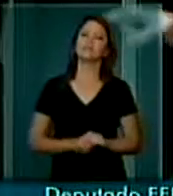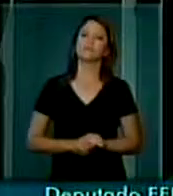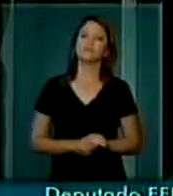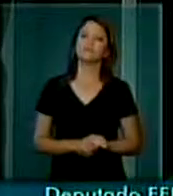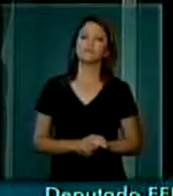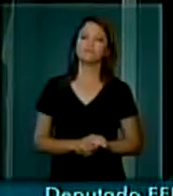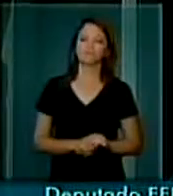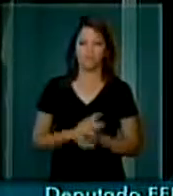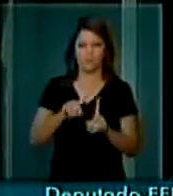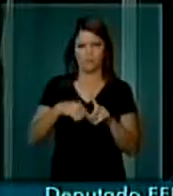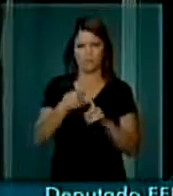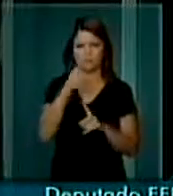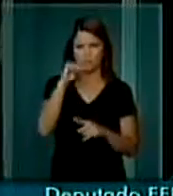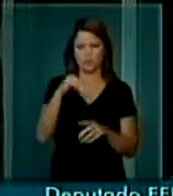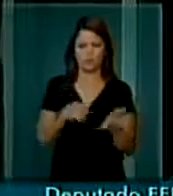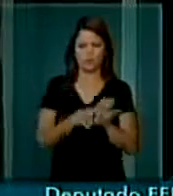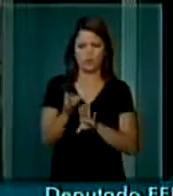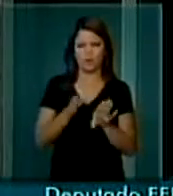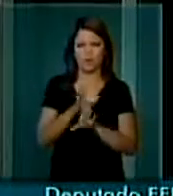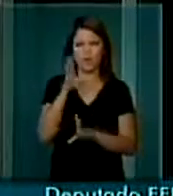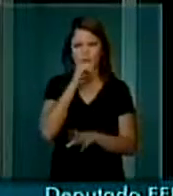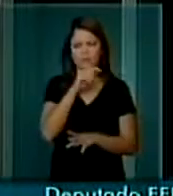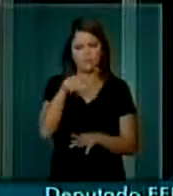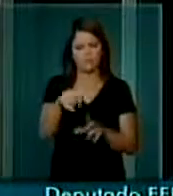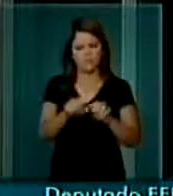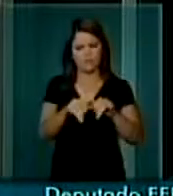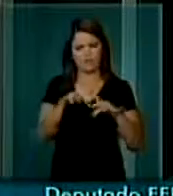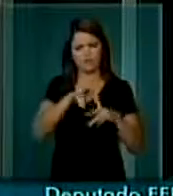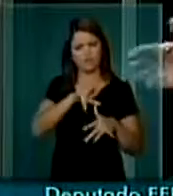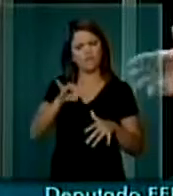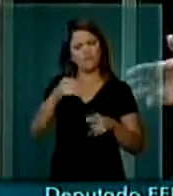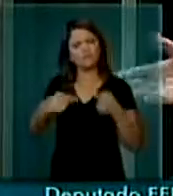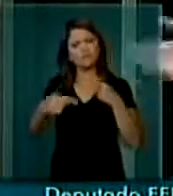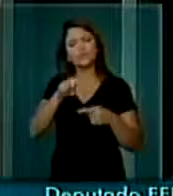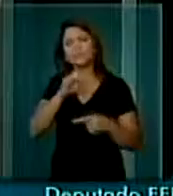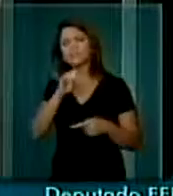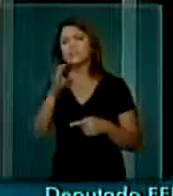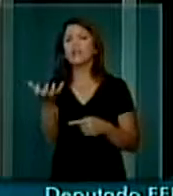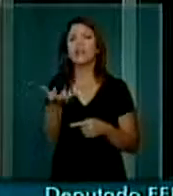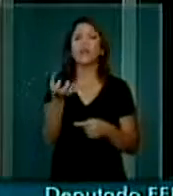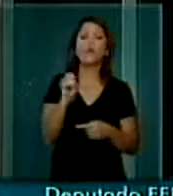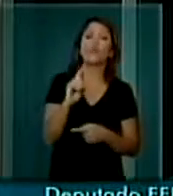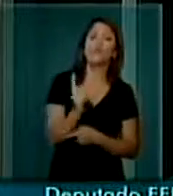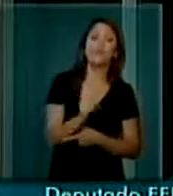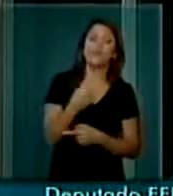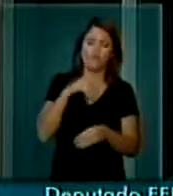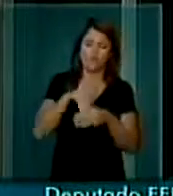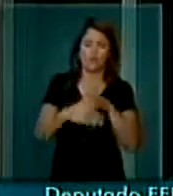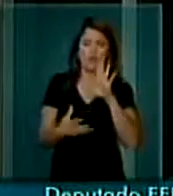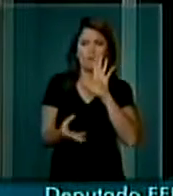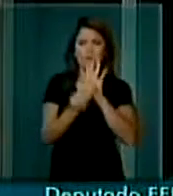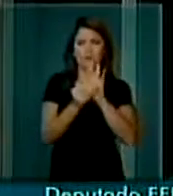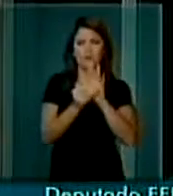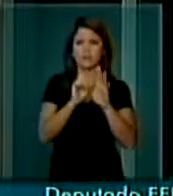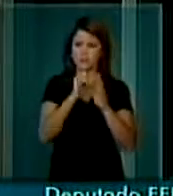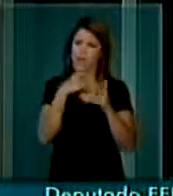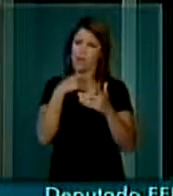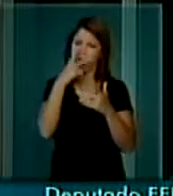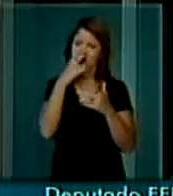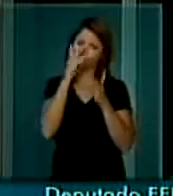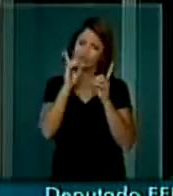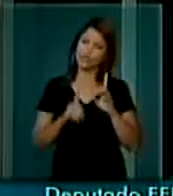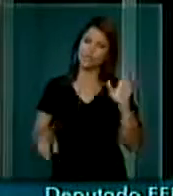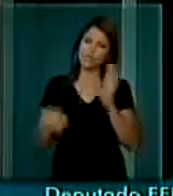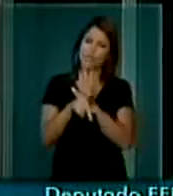mais um minuto para a orientação, este plenário vai discutir se quer ou não votar a emenda. Acho que é um direito deste